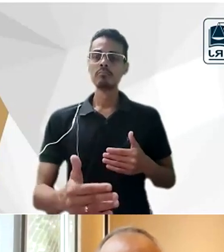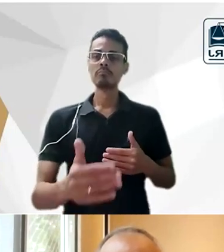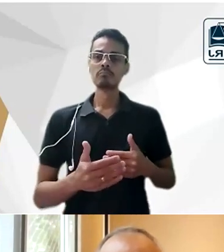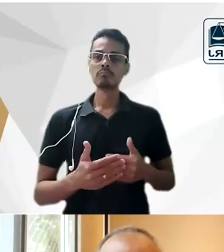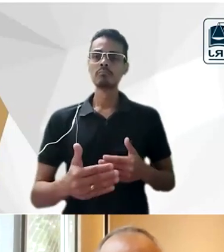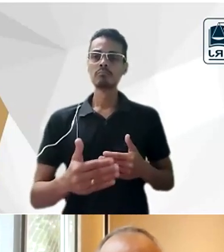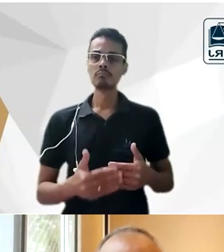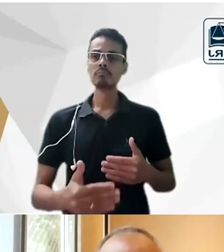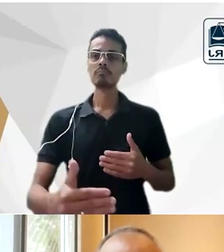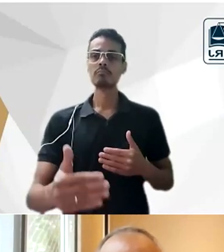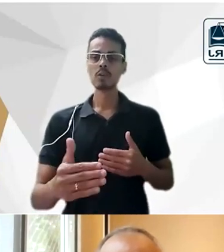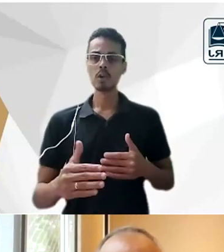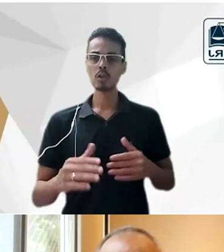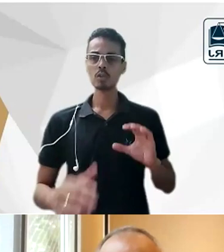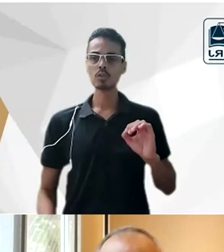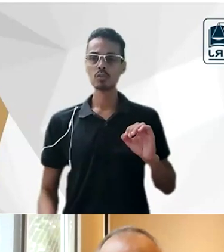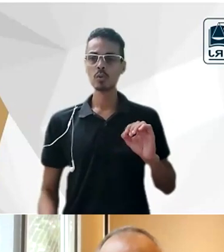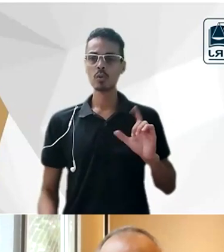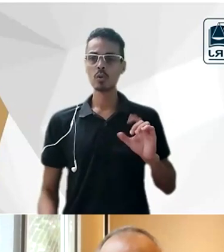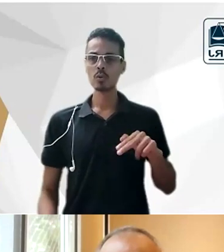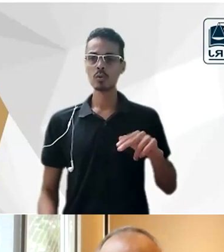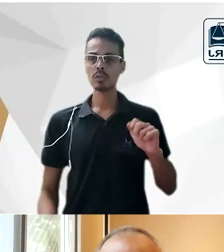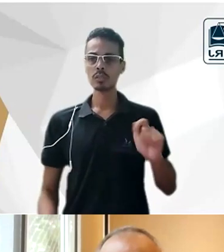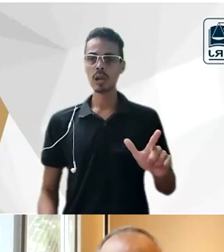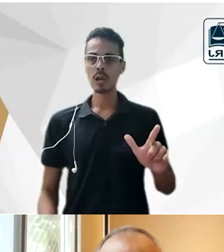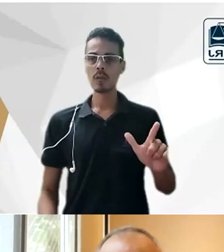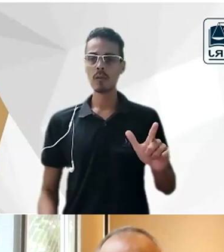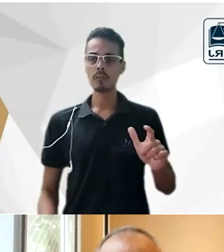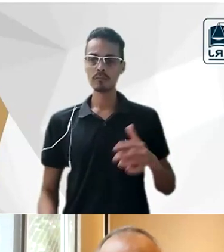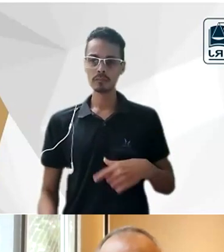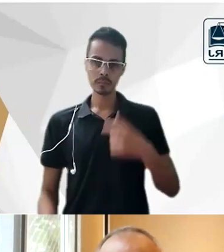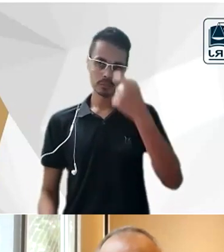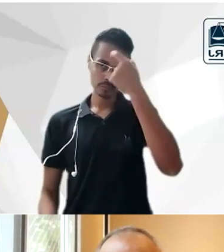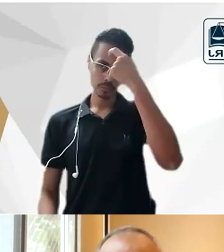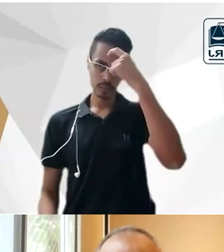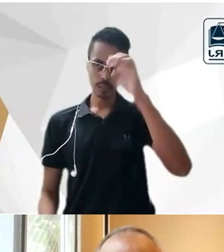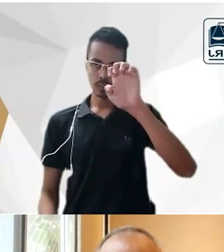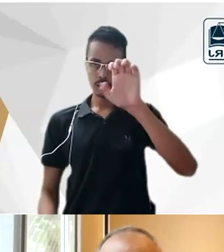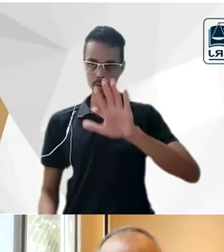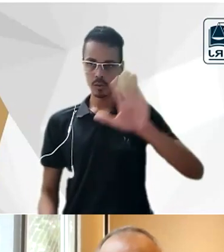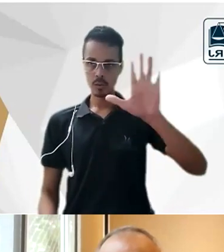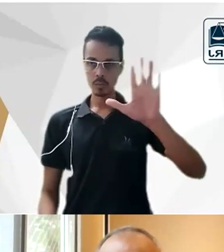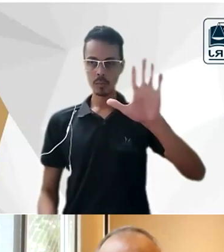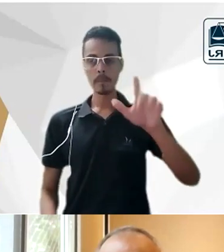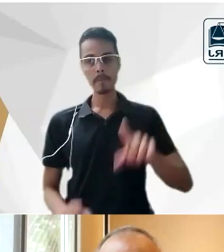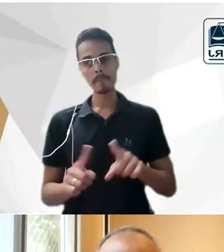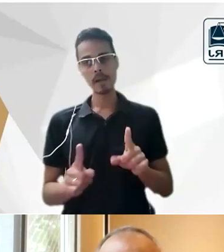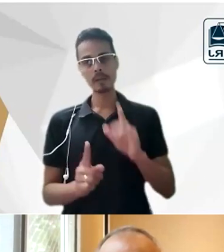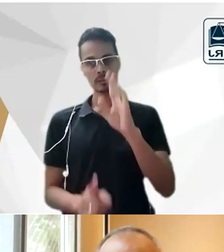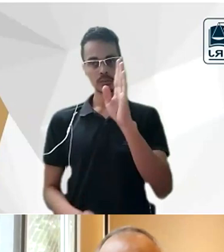assim na na cabeça dos europeus é eu acredito que o Brasil fez avanços em várias